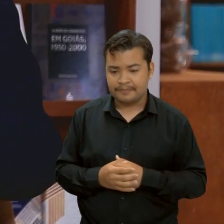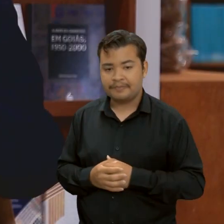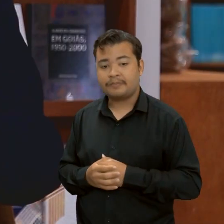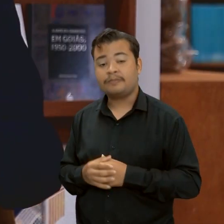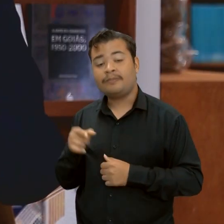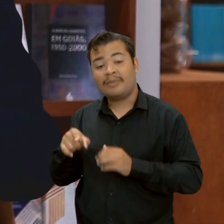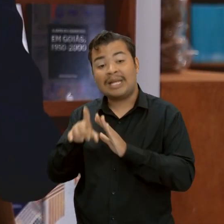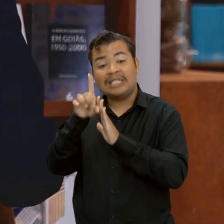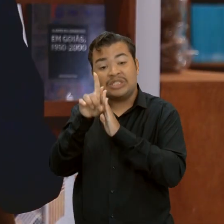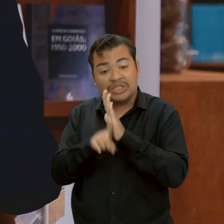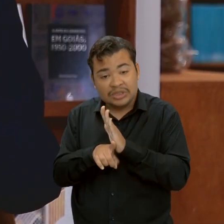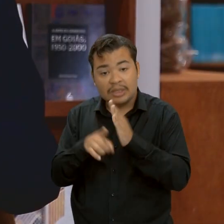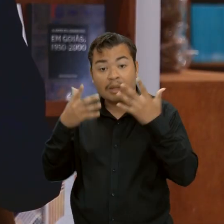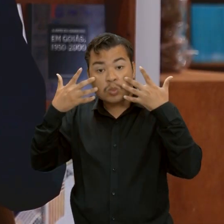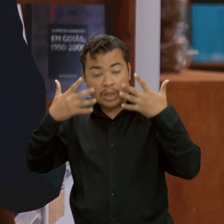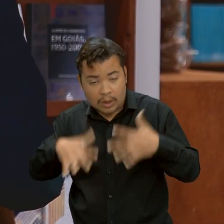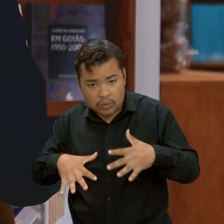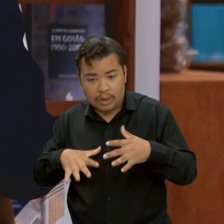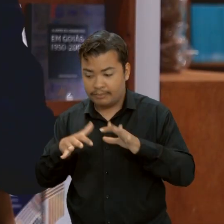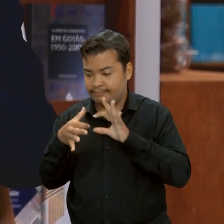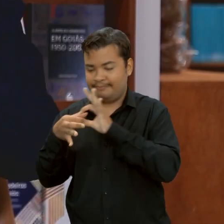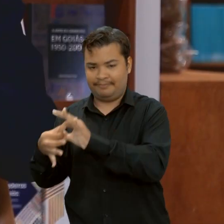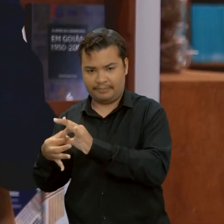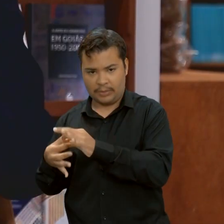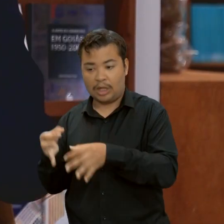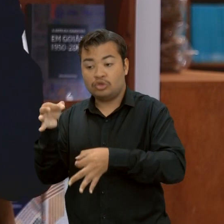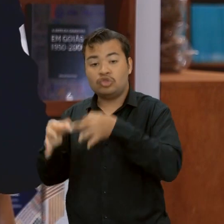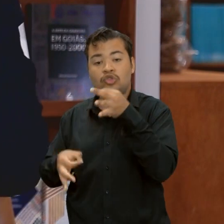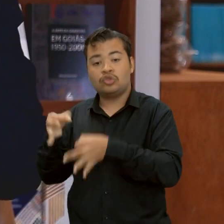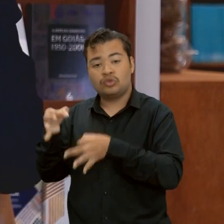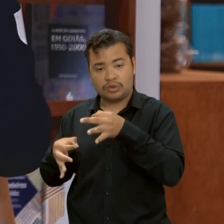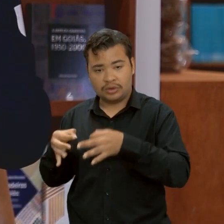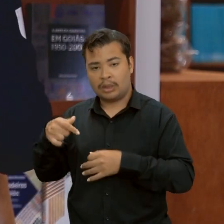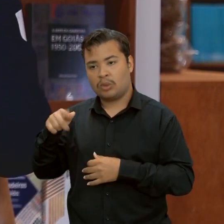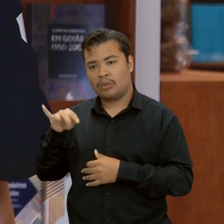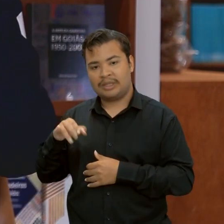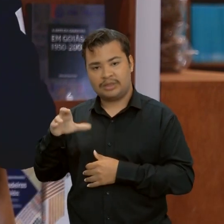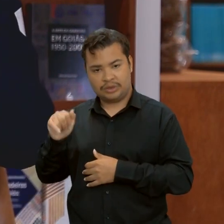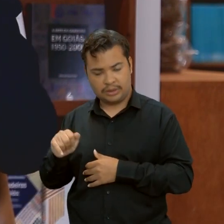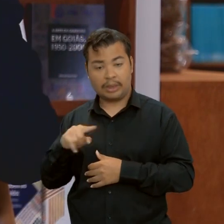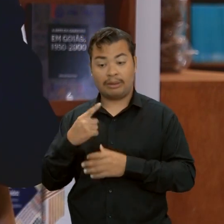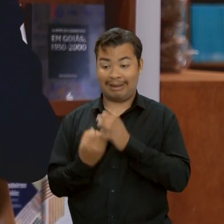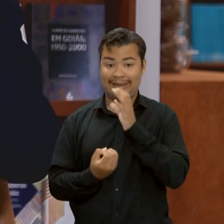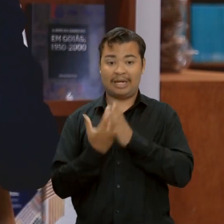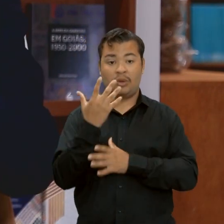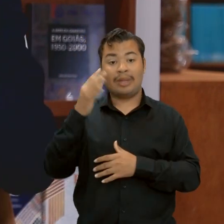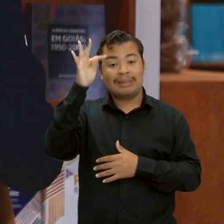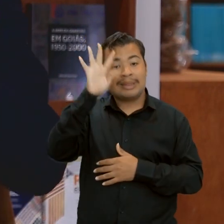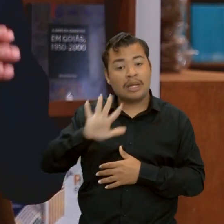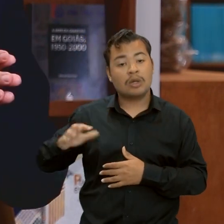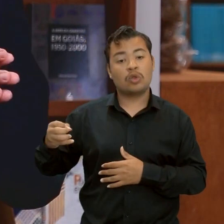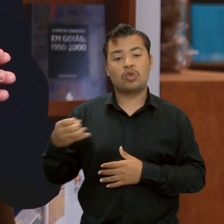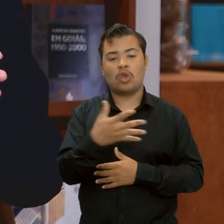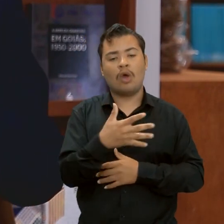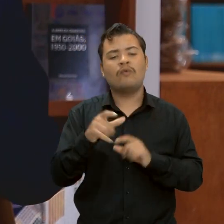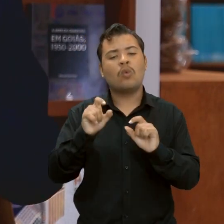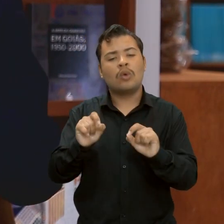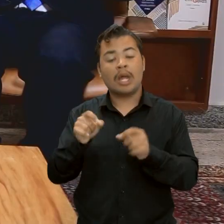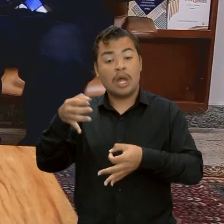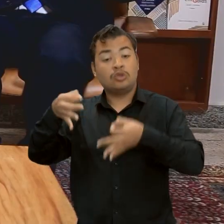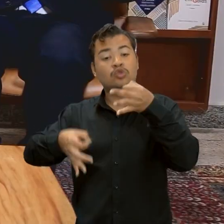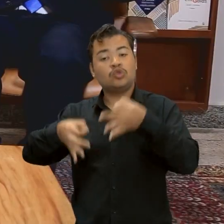direito natural e a justiça quântica, nós desenvolvemos uma teoria nova no direito, que é a teoria da justiça quântica.